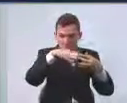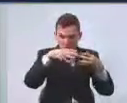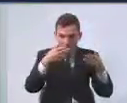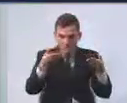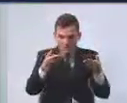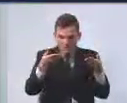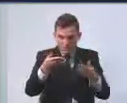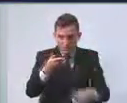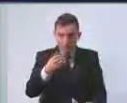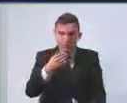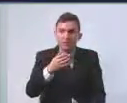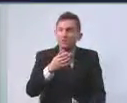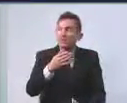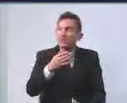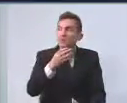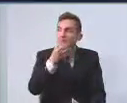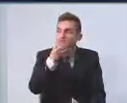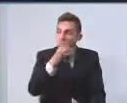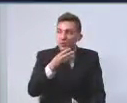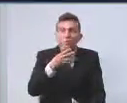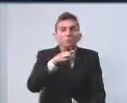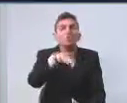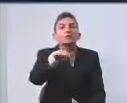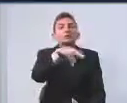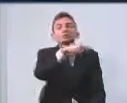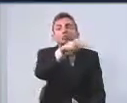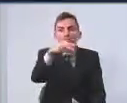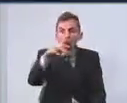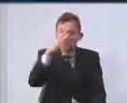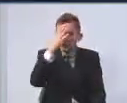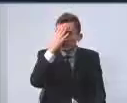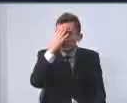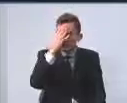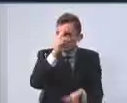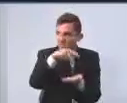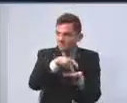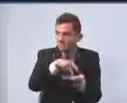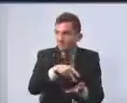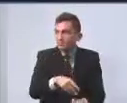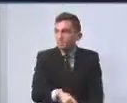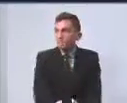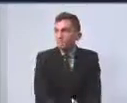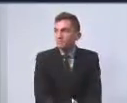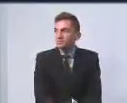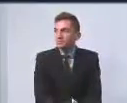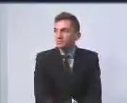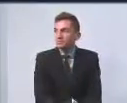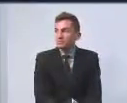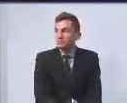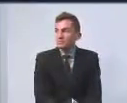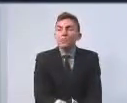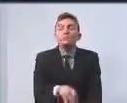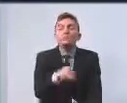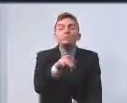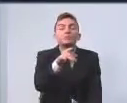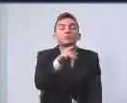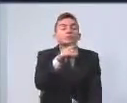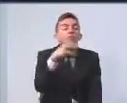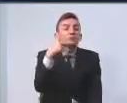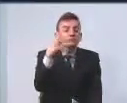todos saibam verdadeiramente sobre isso. O vereador Guth